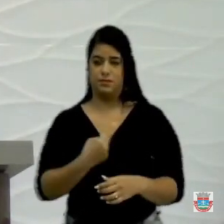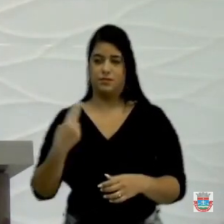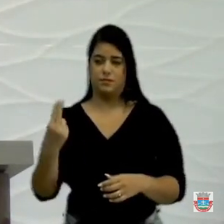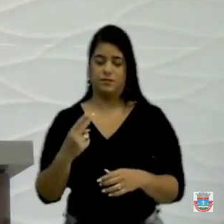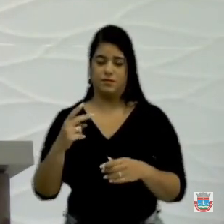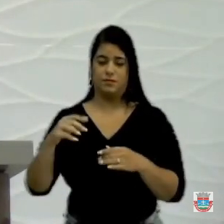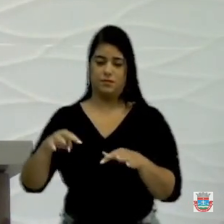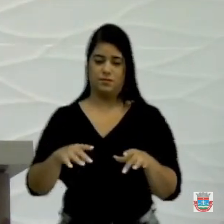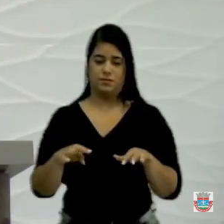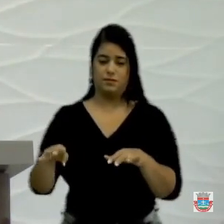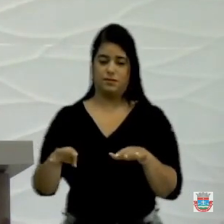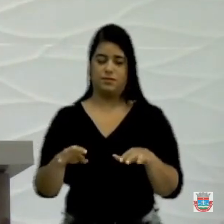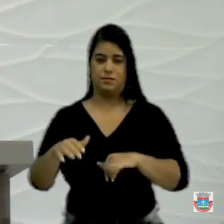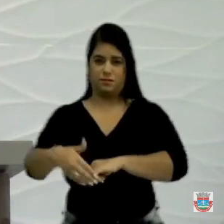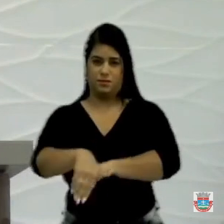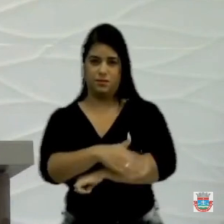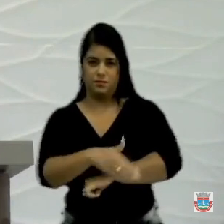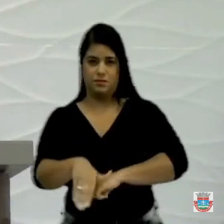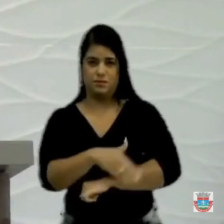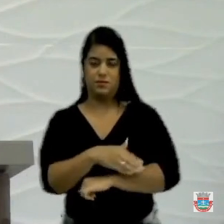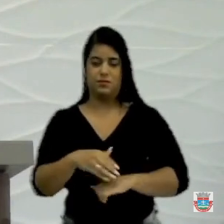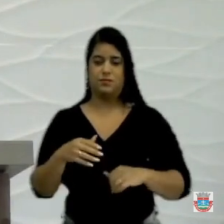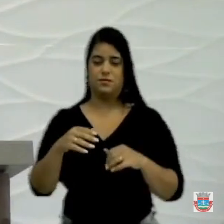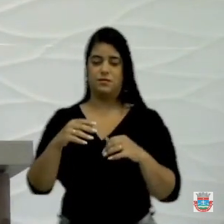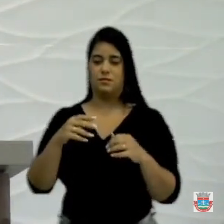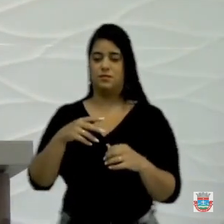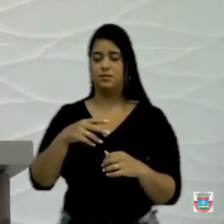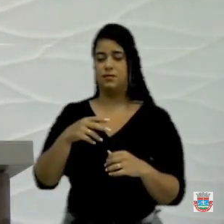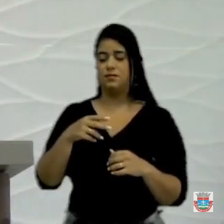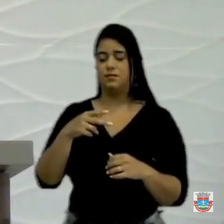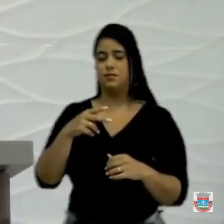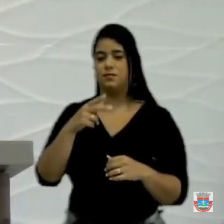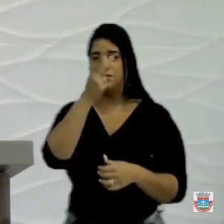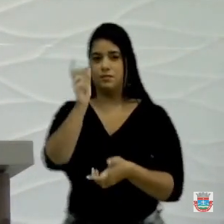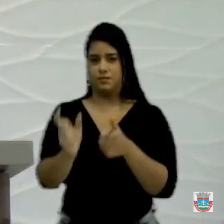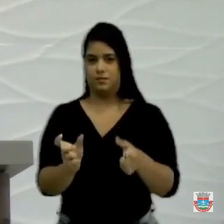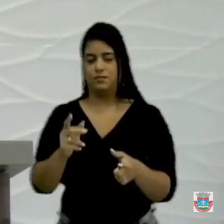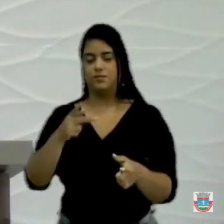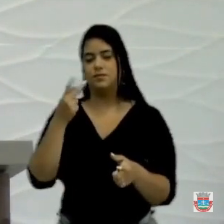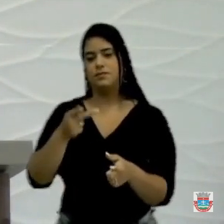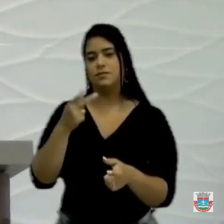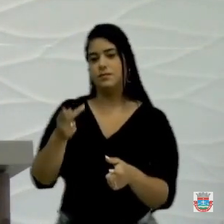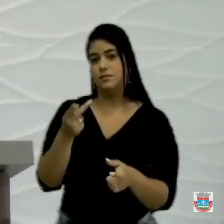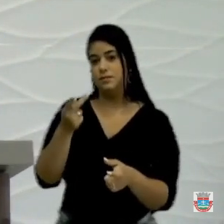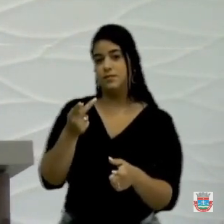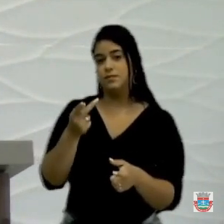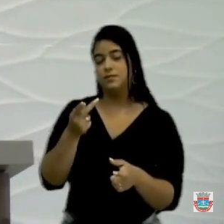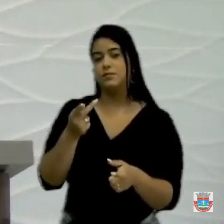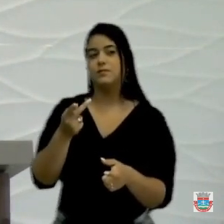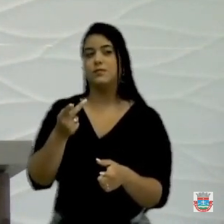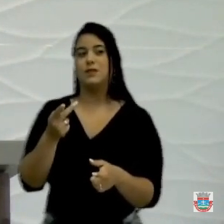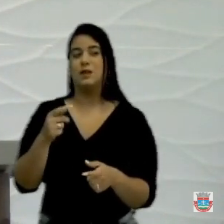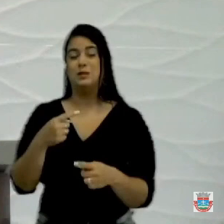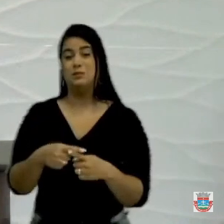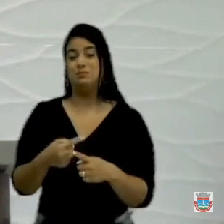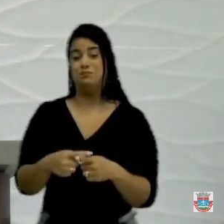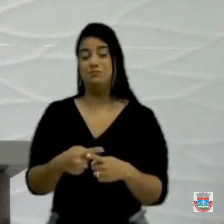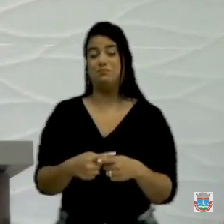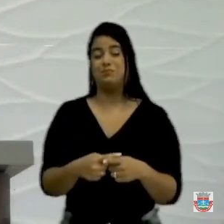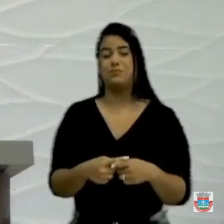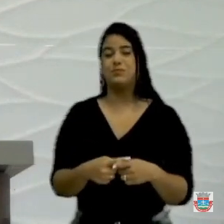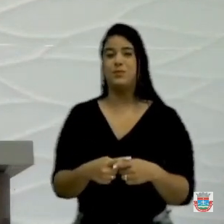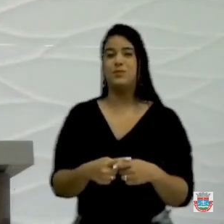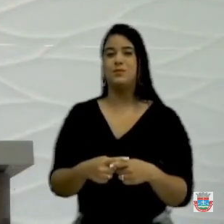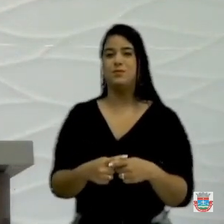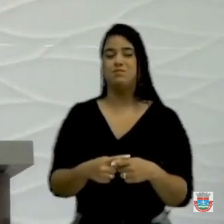ficam falando sobre vereadores que não têm educação, porque aqui está faltando respeito com os